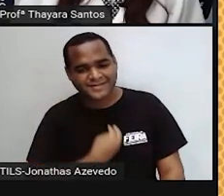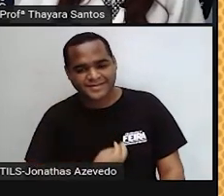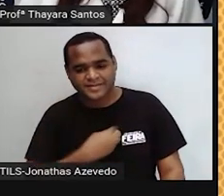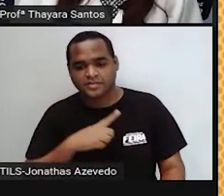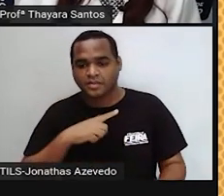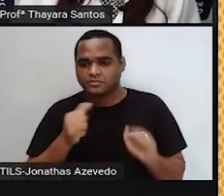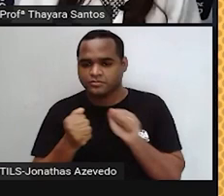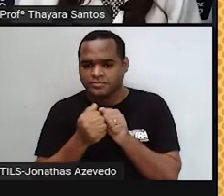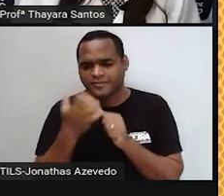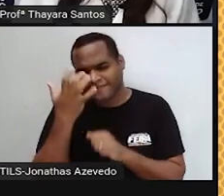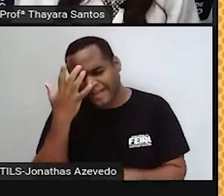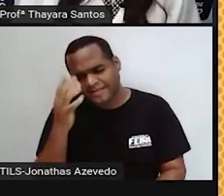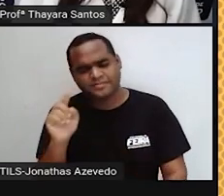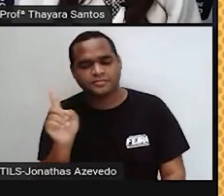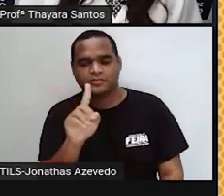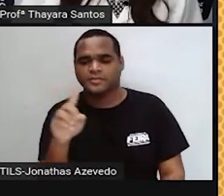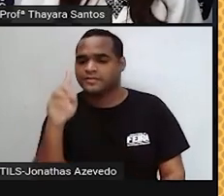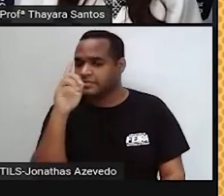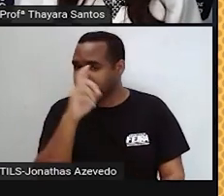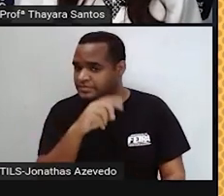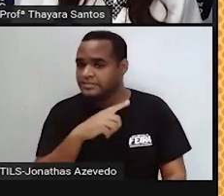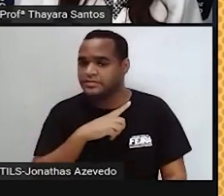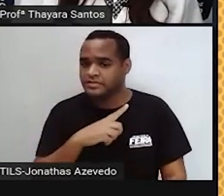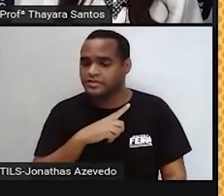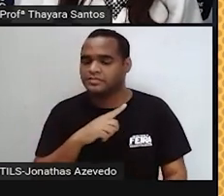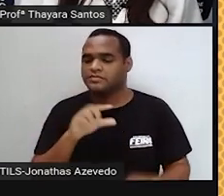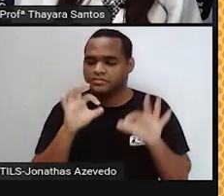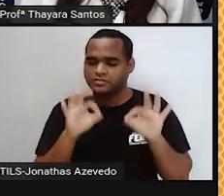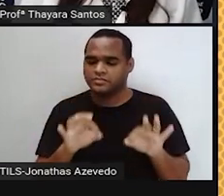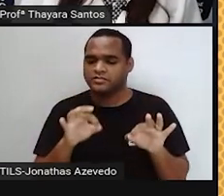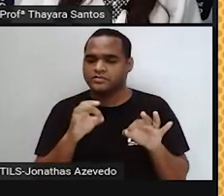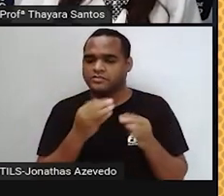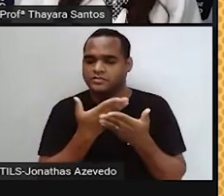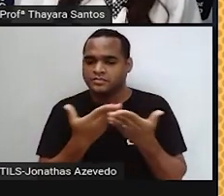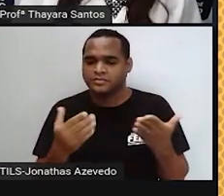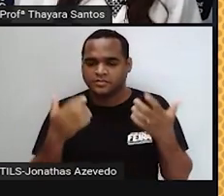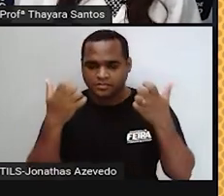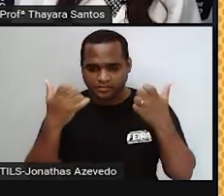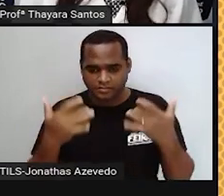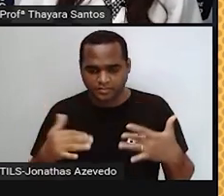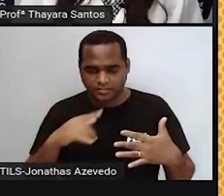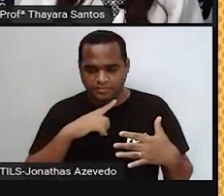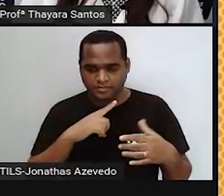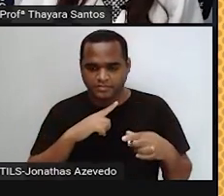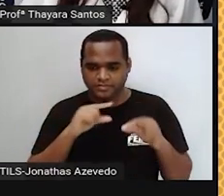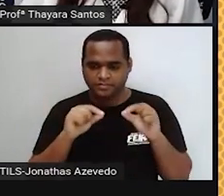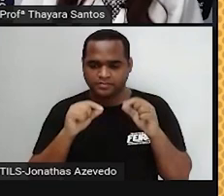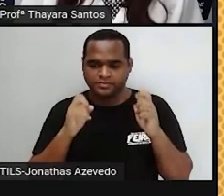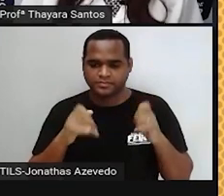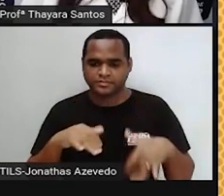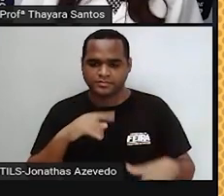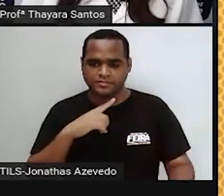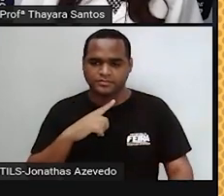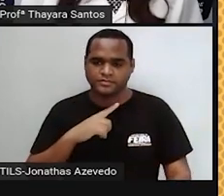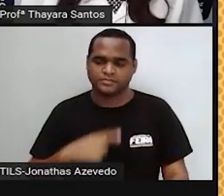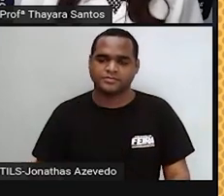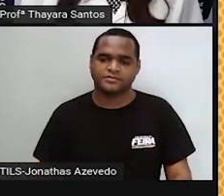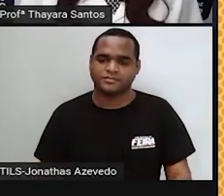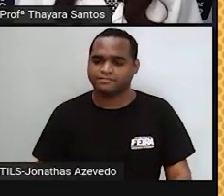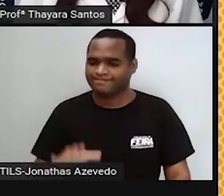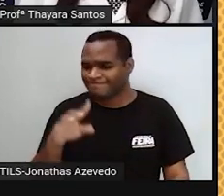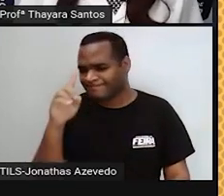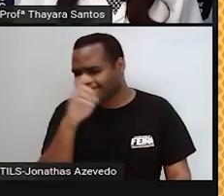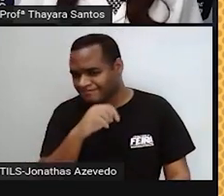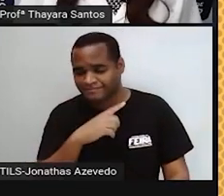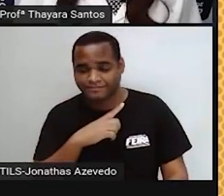sabe que não está sendo fácil para ninguém, para vocês terem acesso a essas aulas e também por toda a situação que a gente está vivendo. Então,